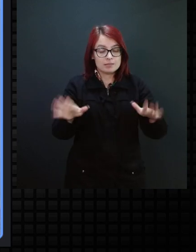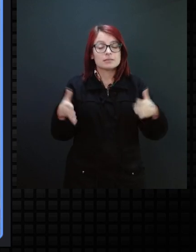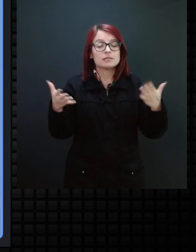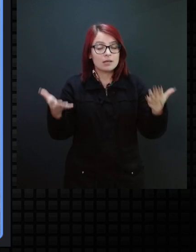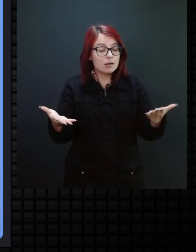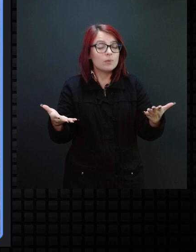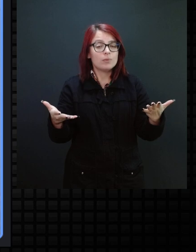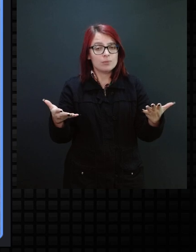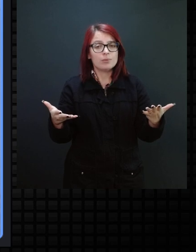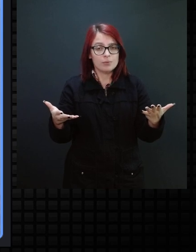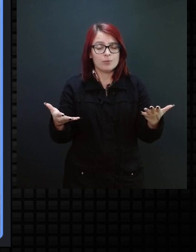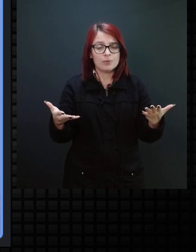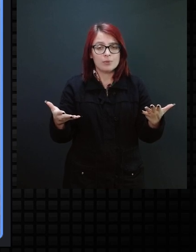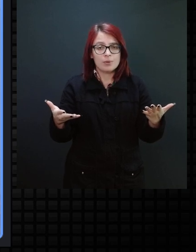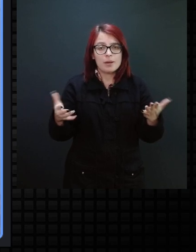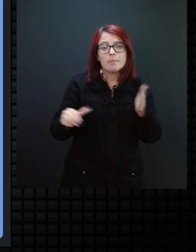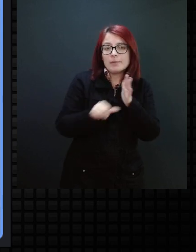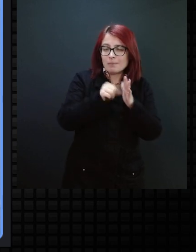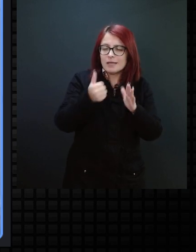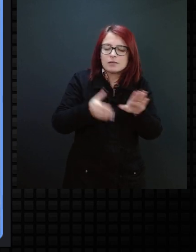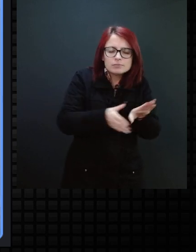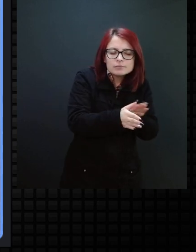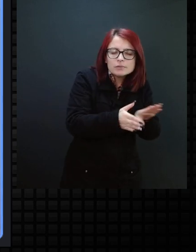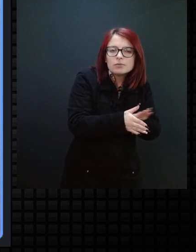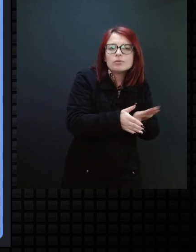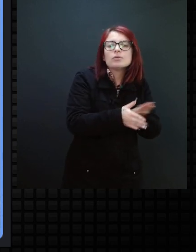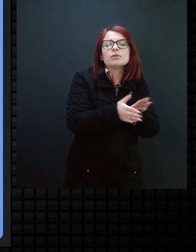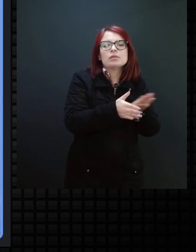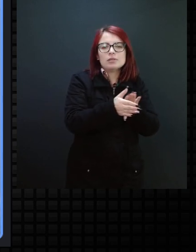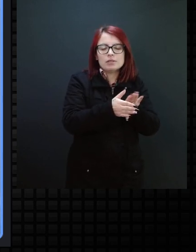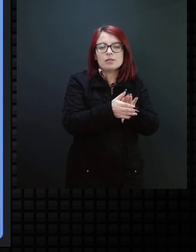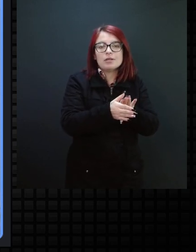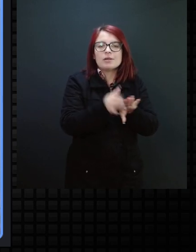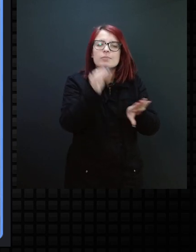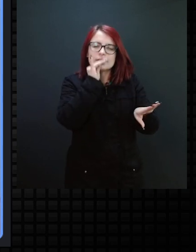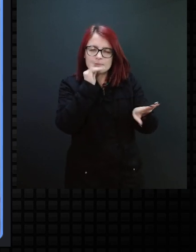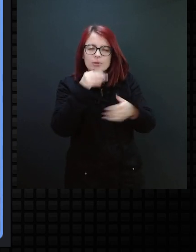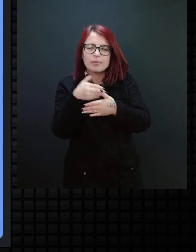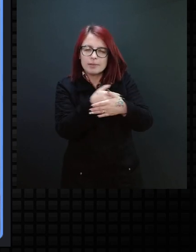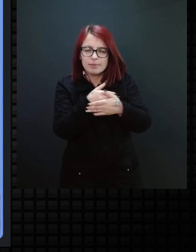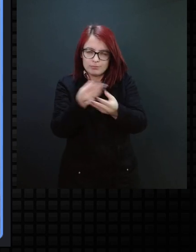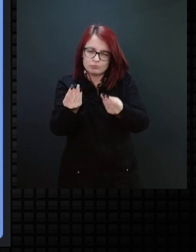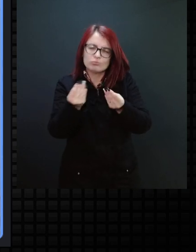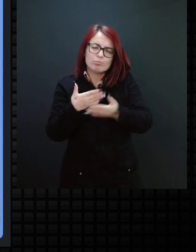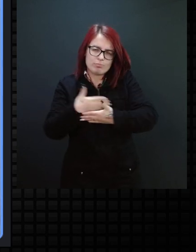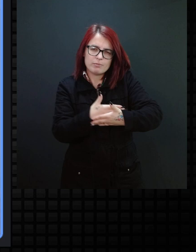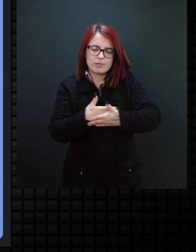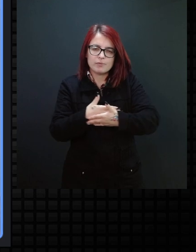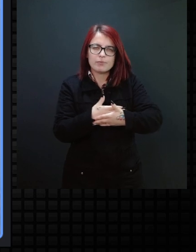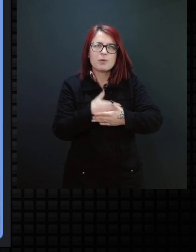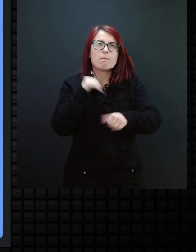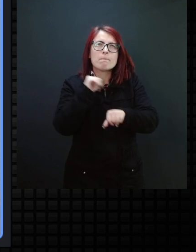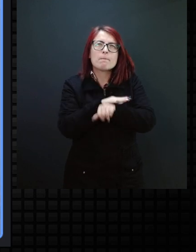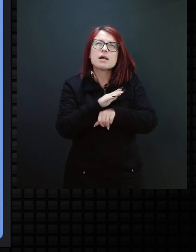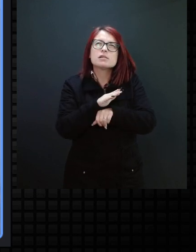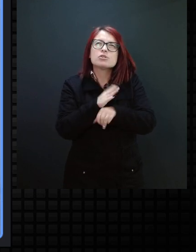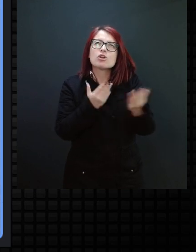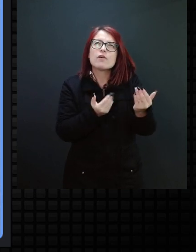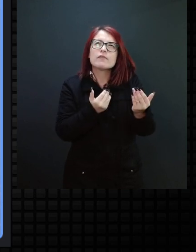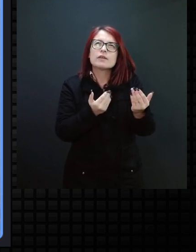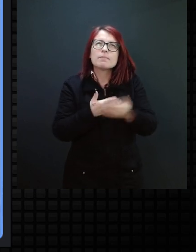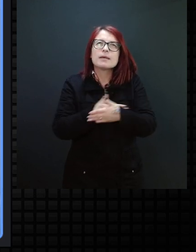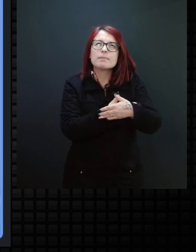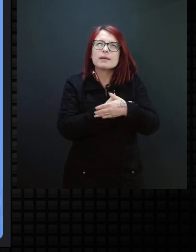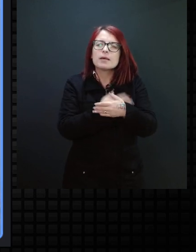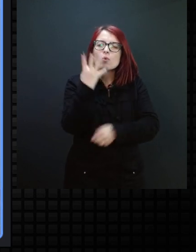Então, as primeiras orientações, né, então, por exemplo, os nossos bebês, eles chegaram bem novinhos. Acho que o mais novinho foi uma